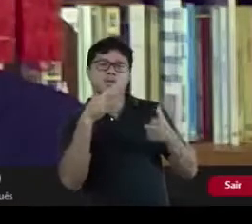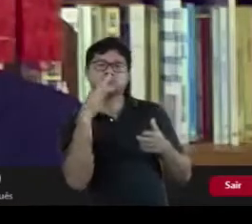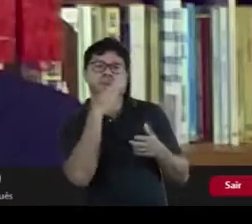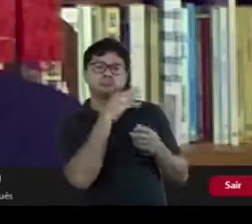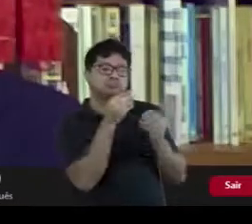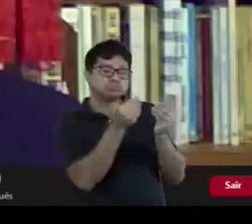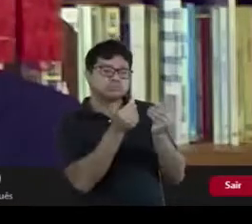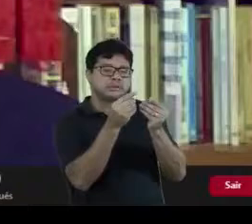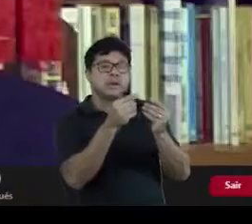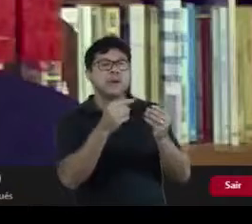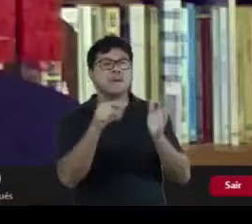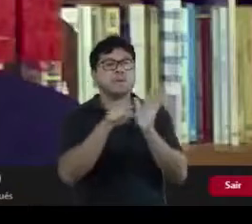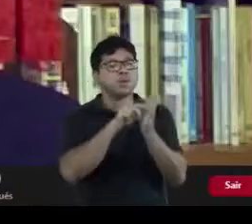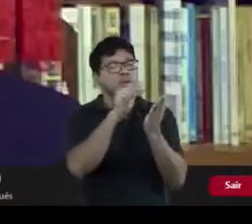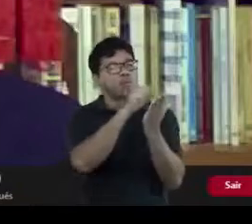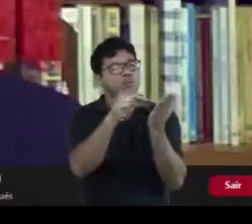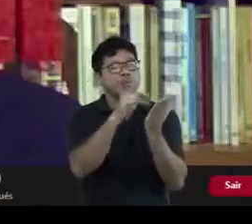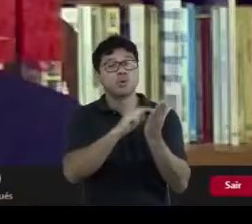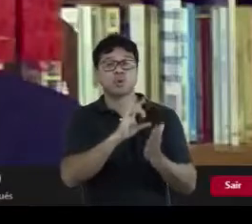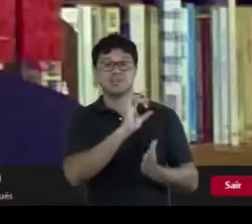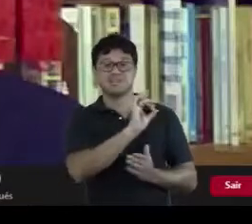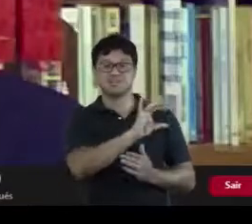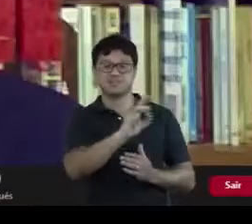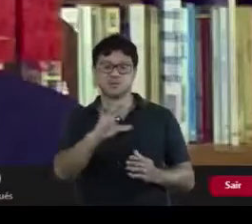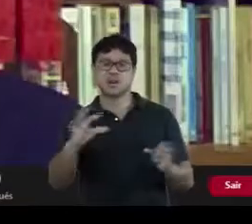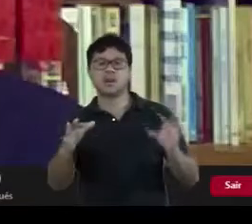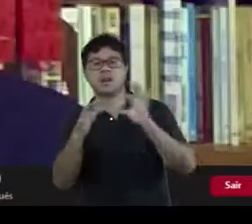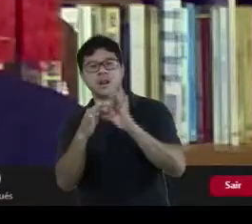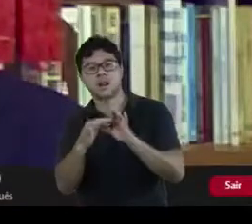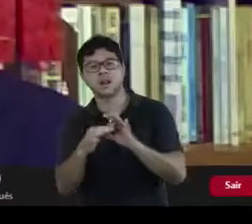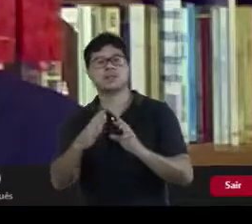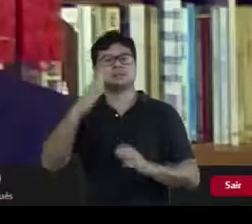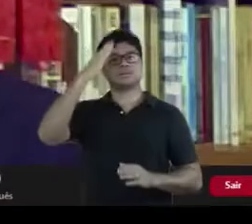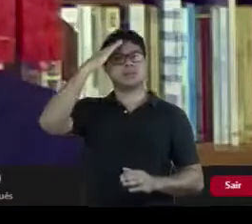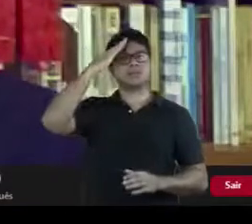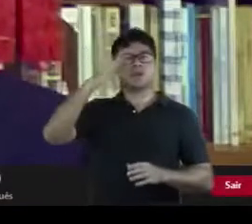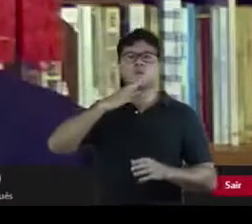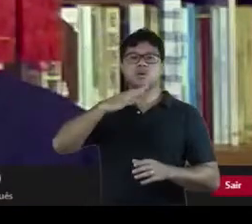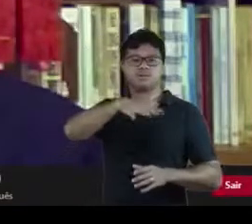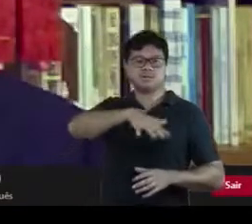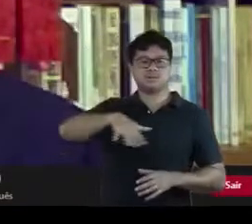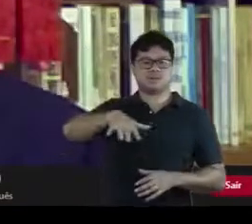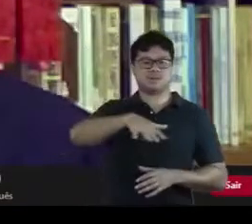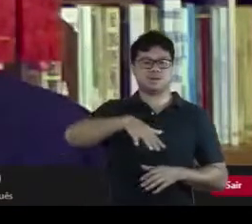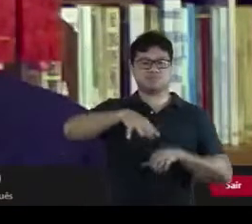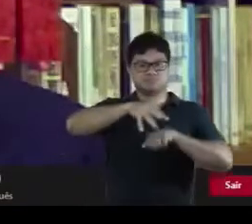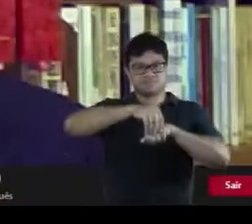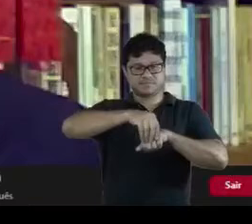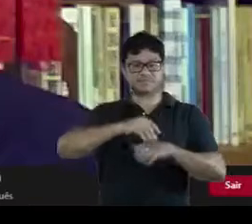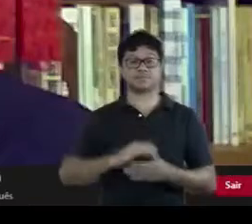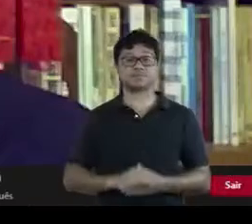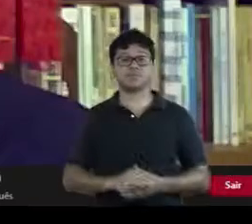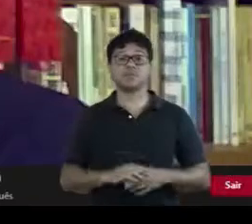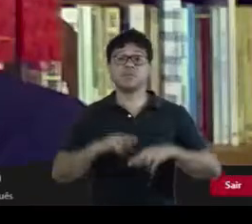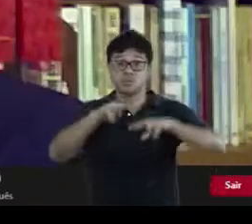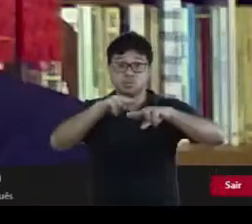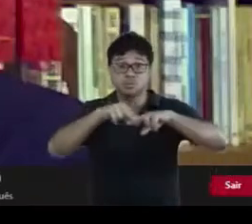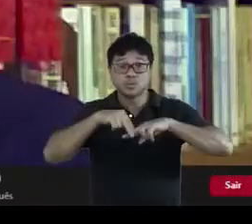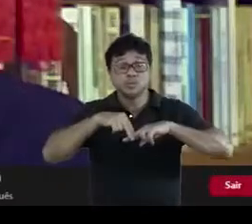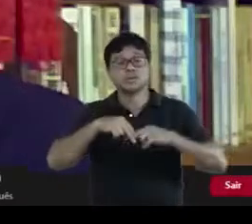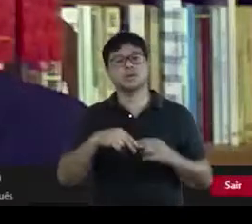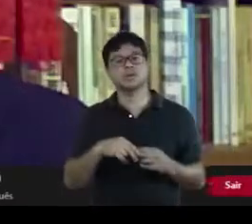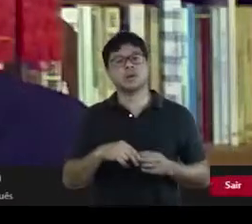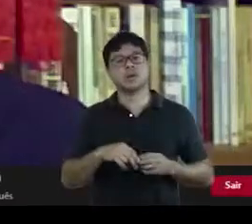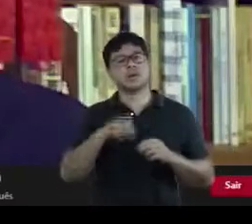marcas e fragmentos do elemento individual ligado a estes saberes. Por esta razão, eles